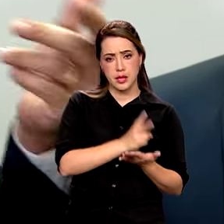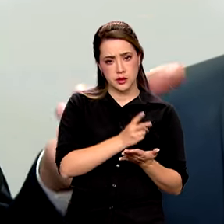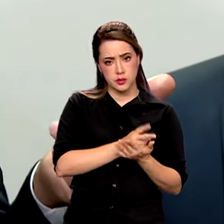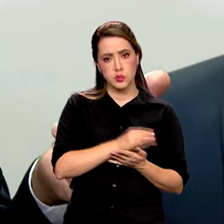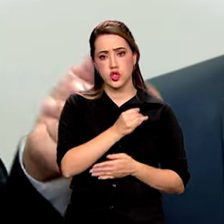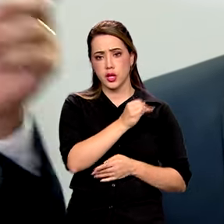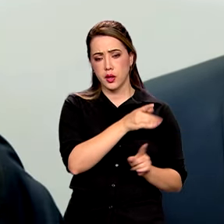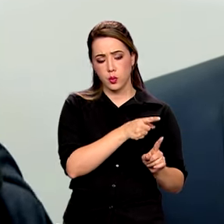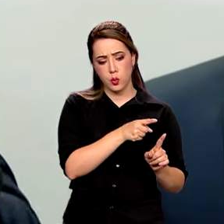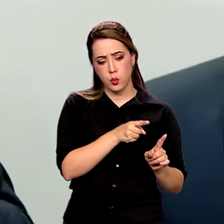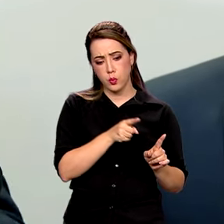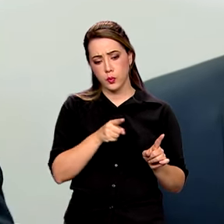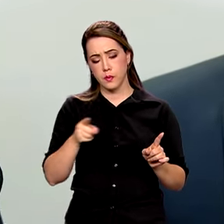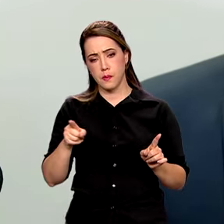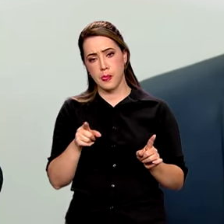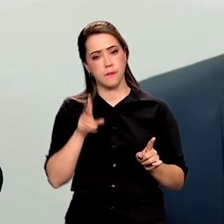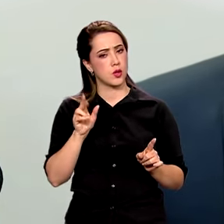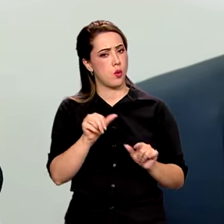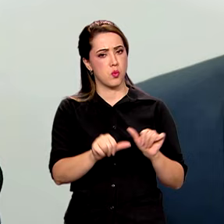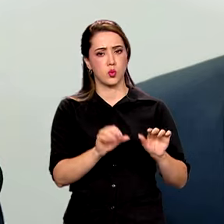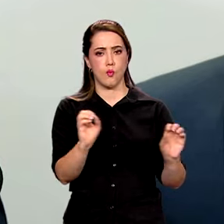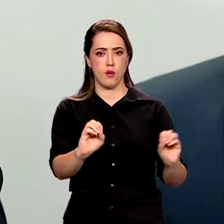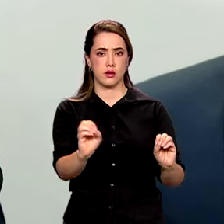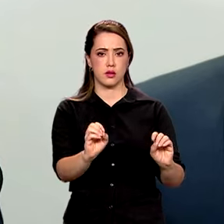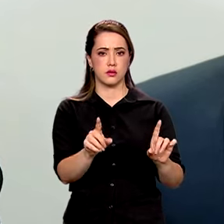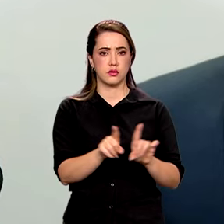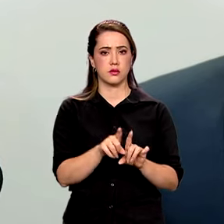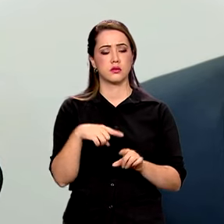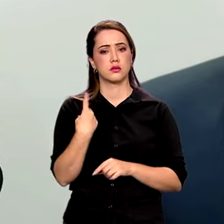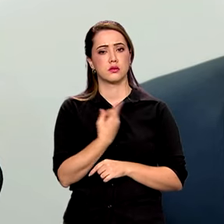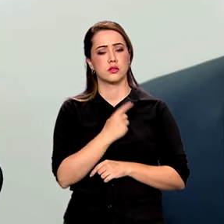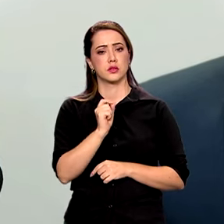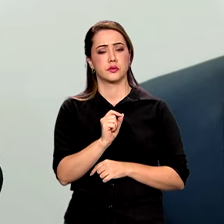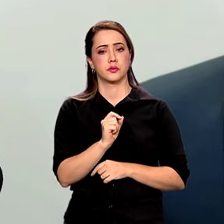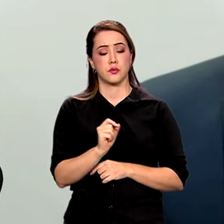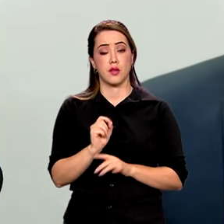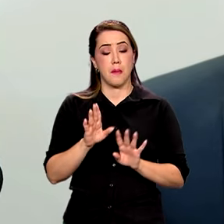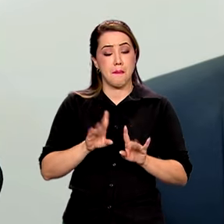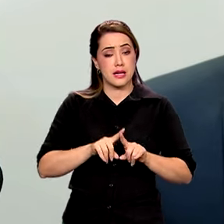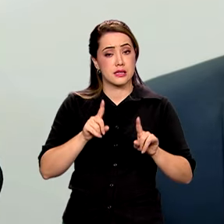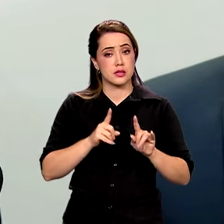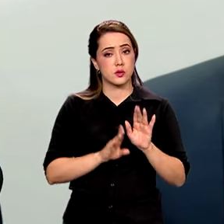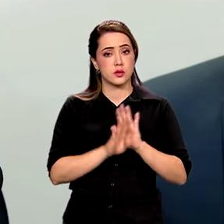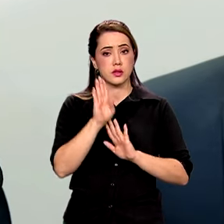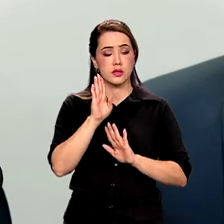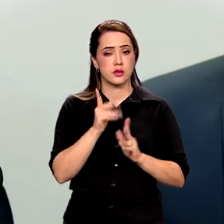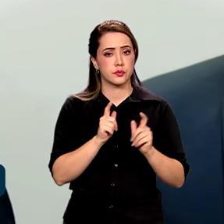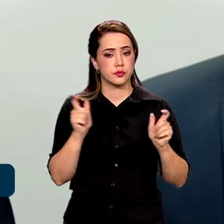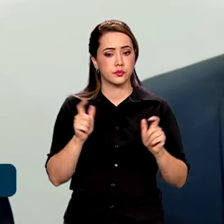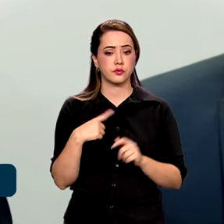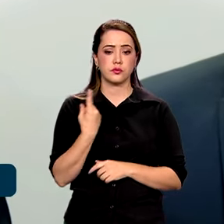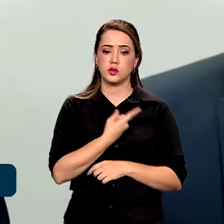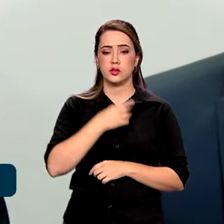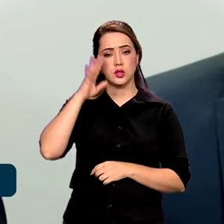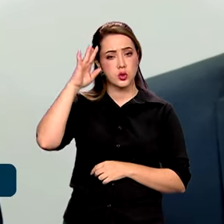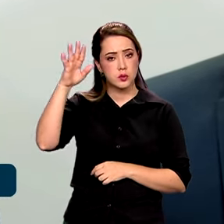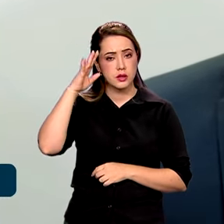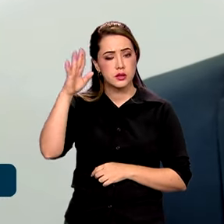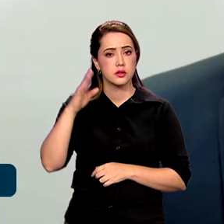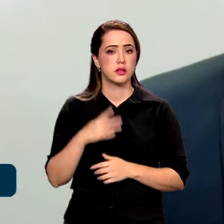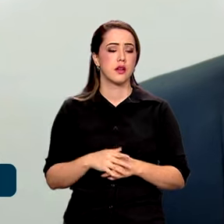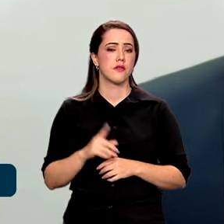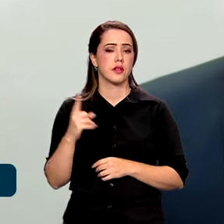verdade, o mercado aqui mudou na direção de um crescimento mais robusto. Mas porque nós imaginávamos que íamos ter